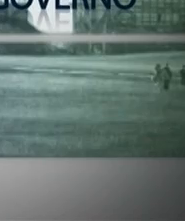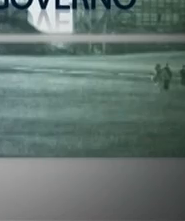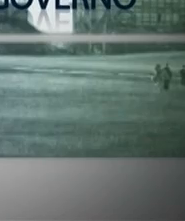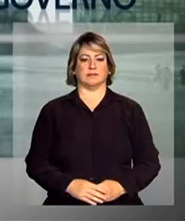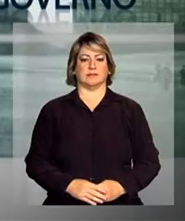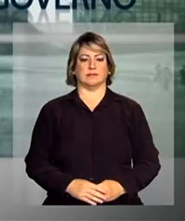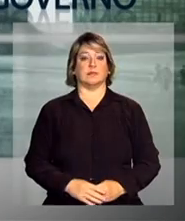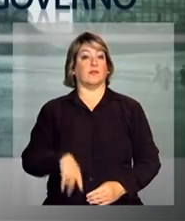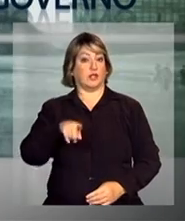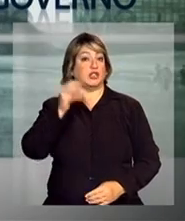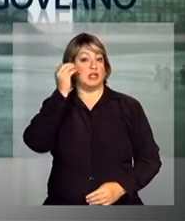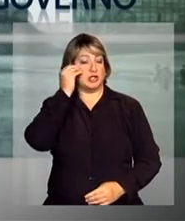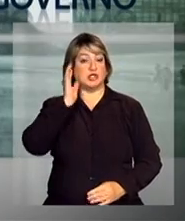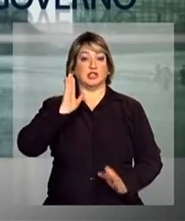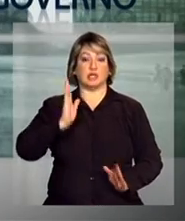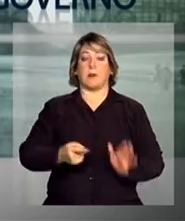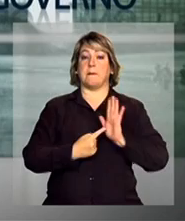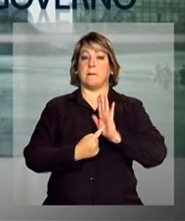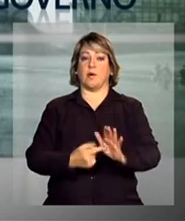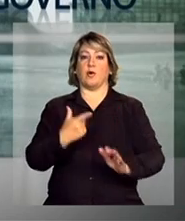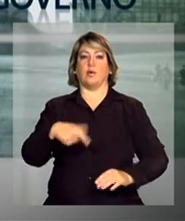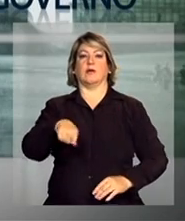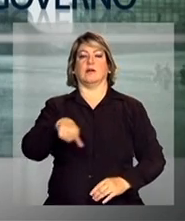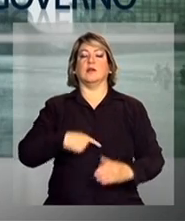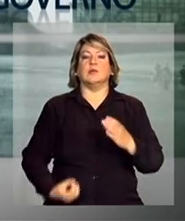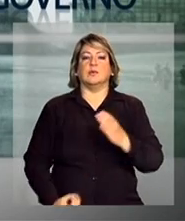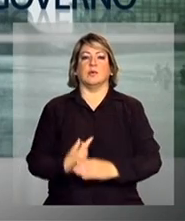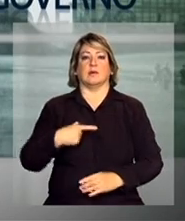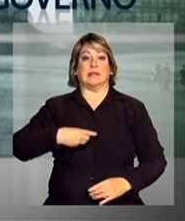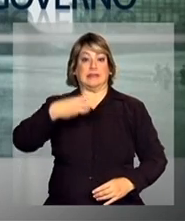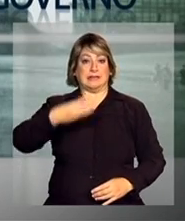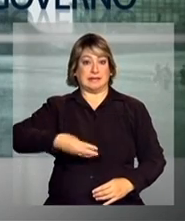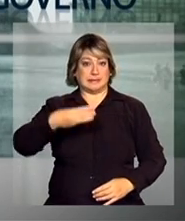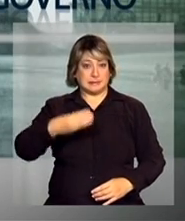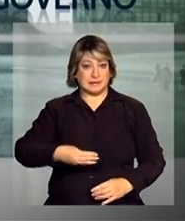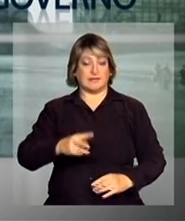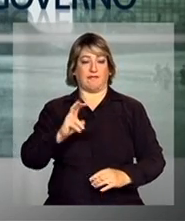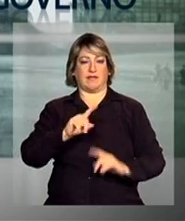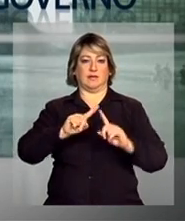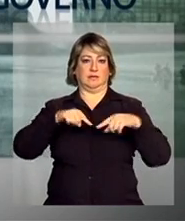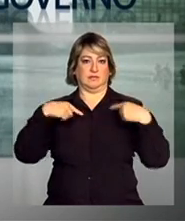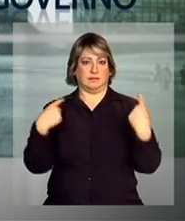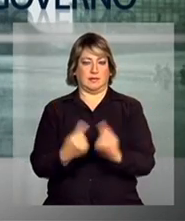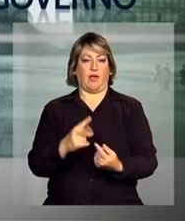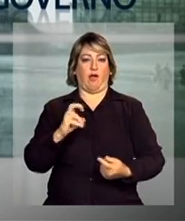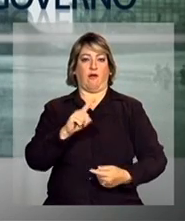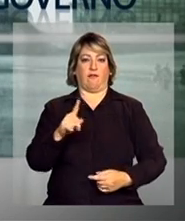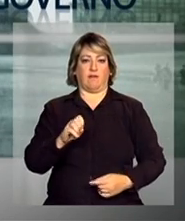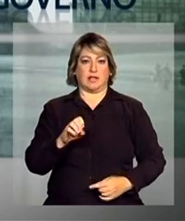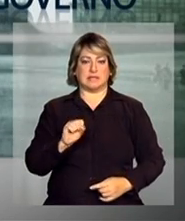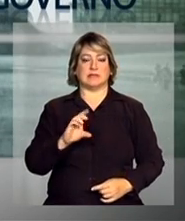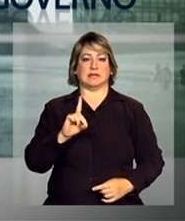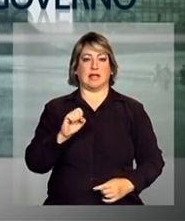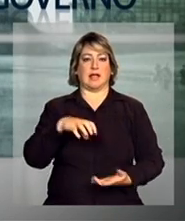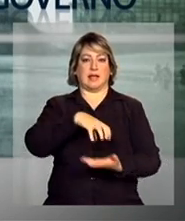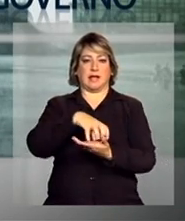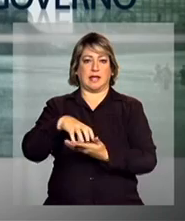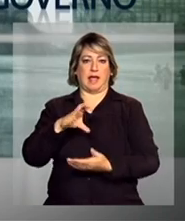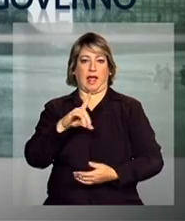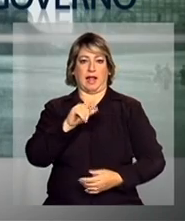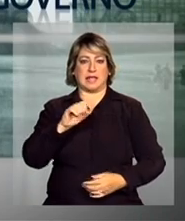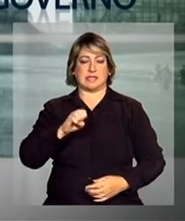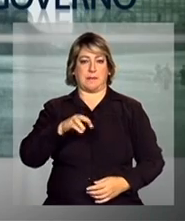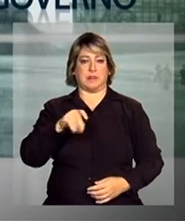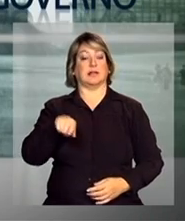Você assistiu a reapresentação do lançamento da terceira publicação do projeto Vozes da Classe Média. O estudo